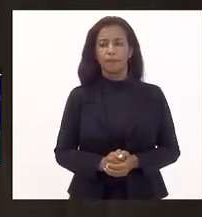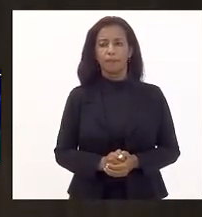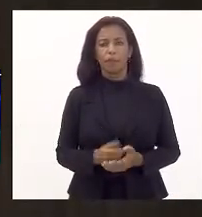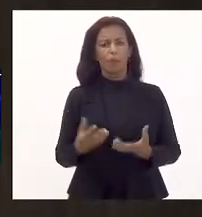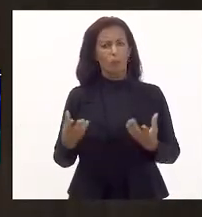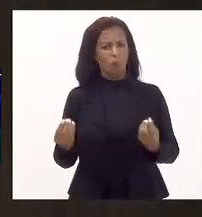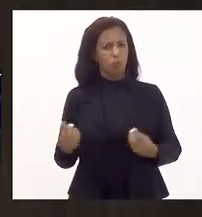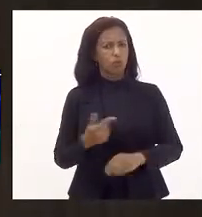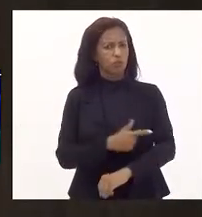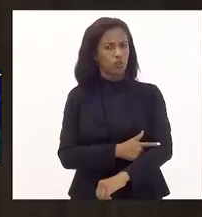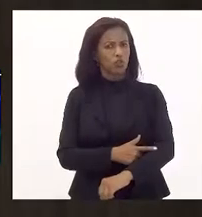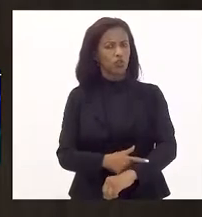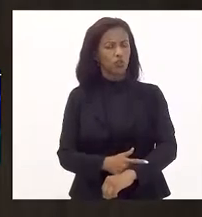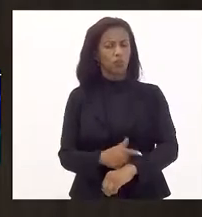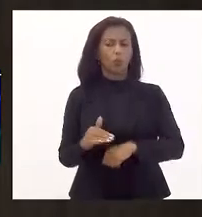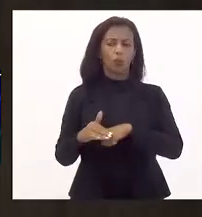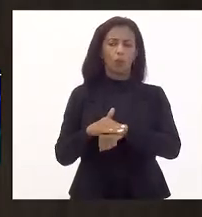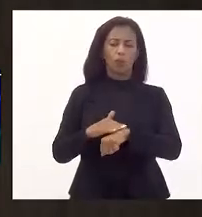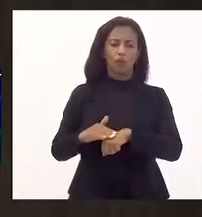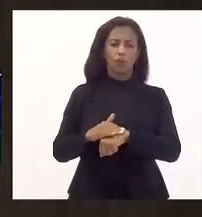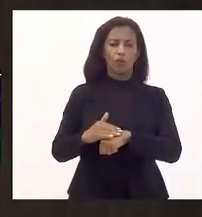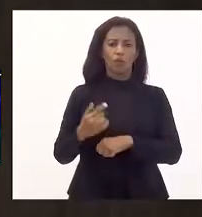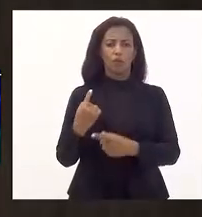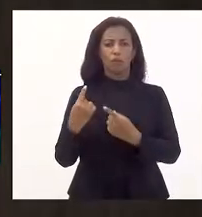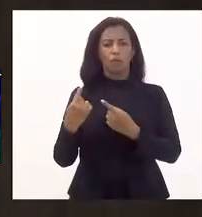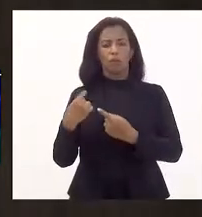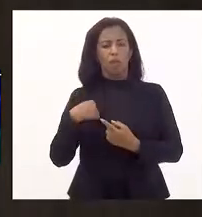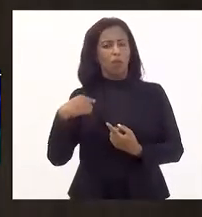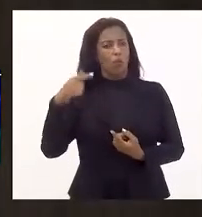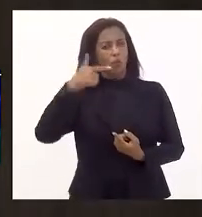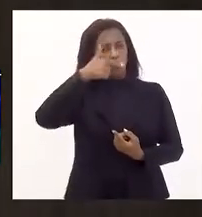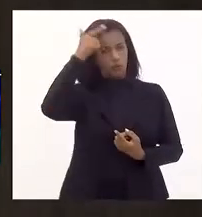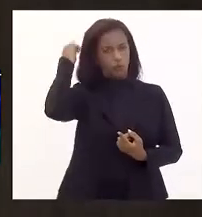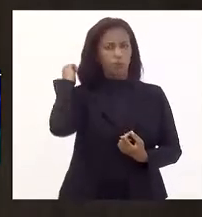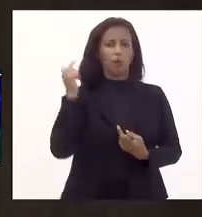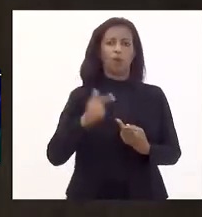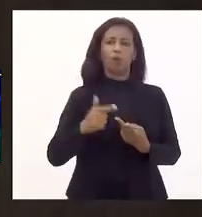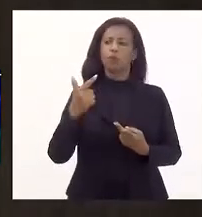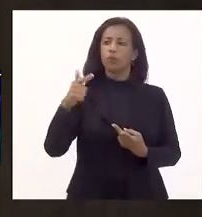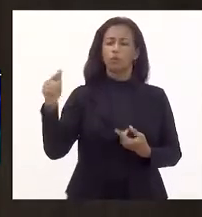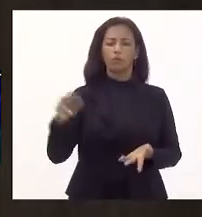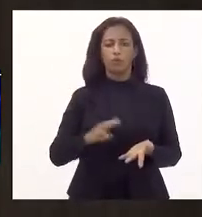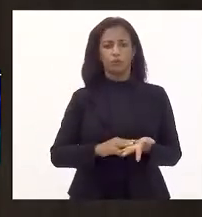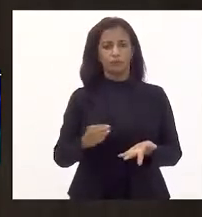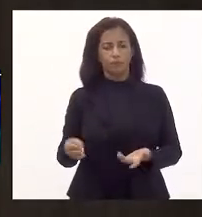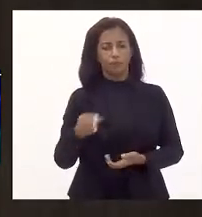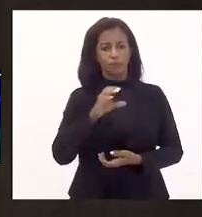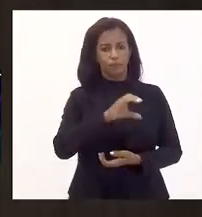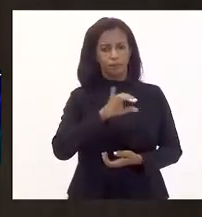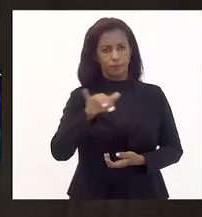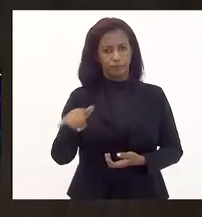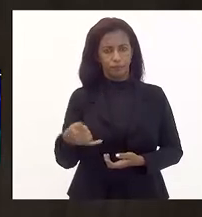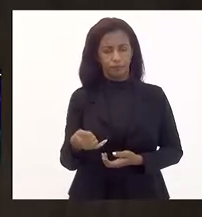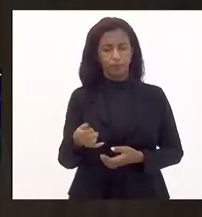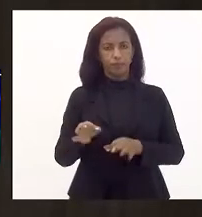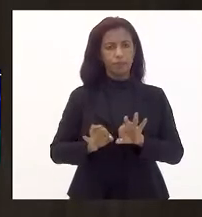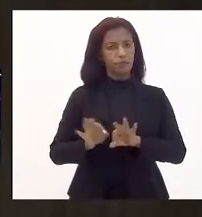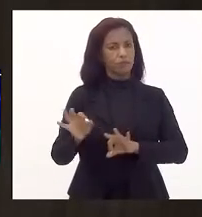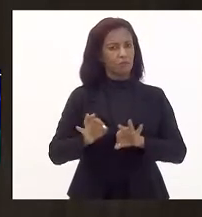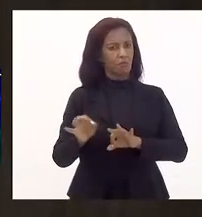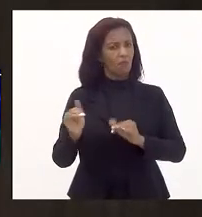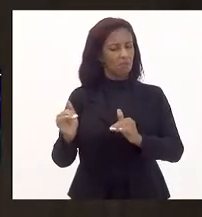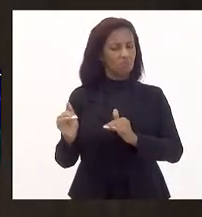muito gentil, conversamos aqui, eu, deputado Luiz Paulo, e os demais membros da CCJ, o projeto no